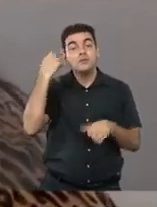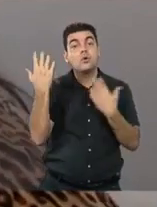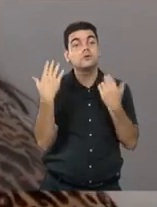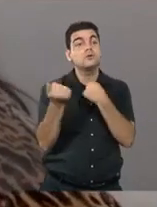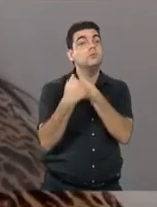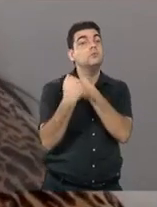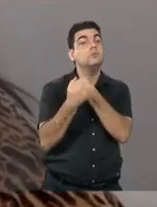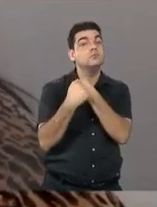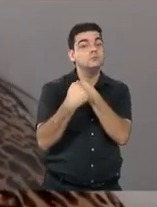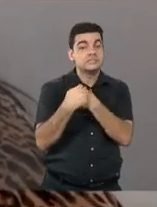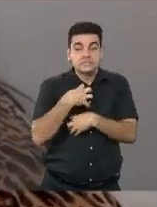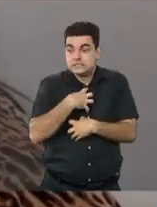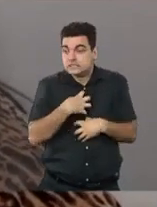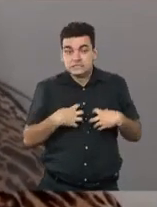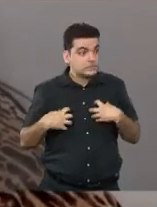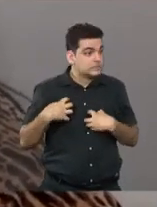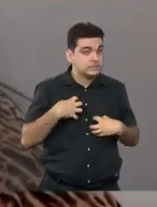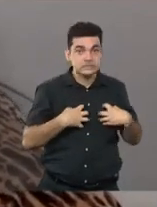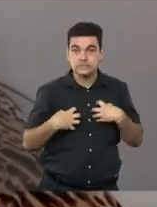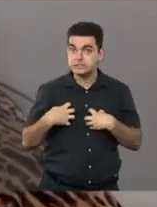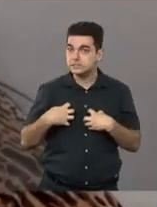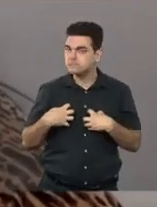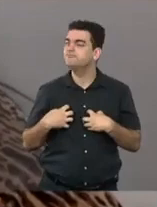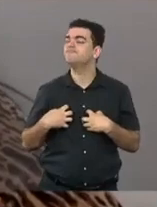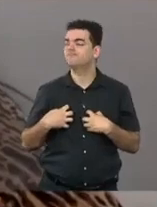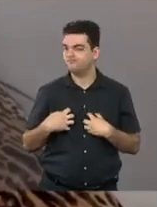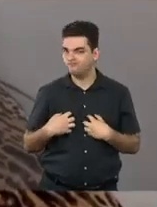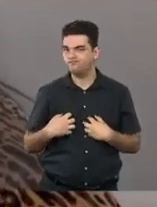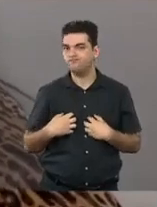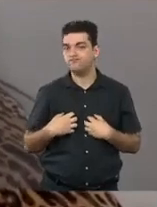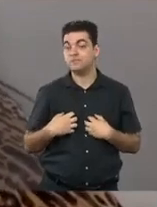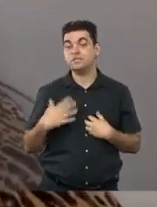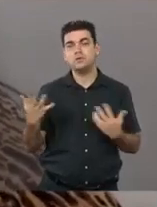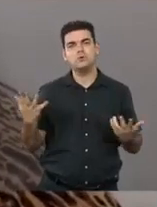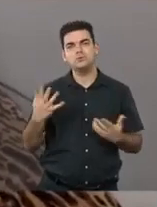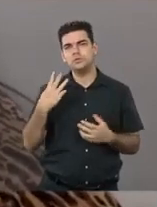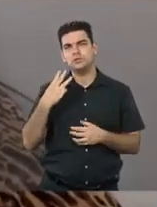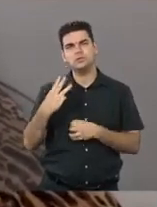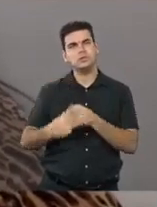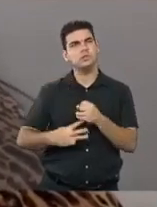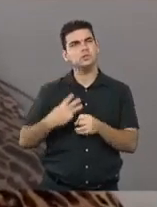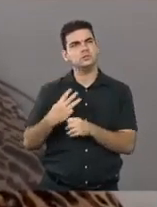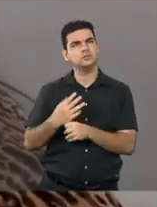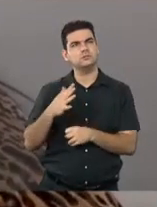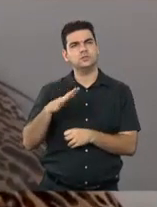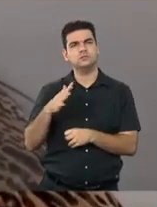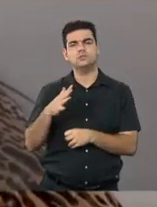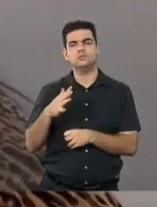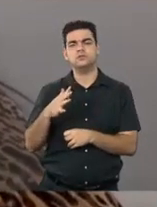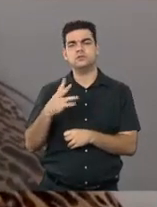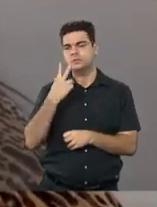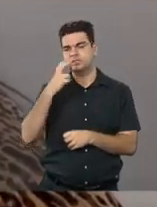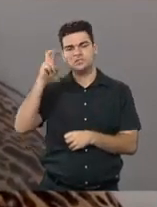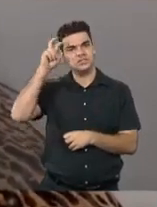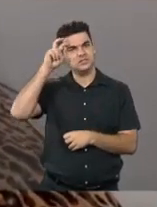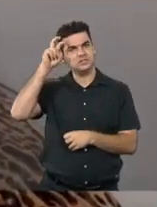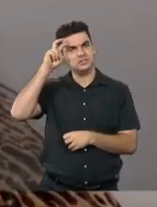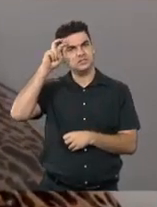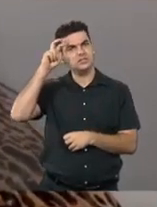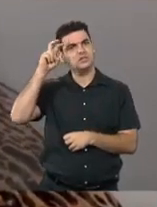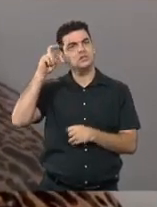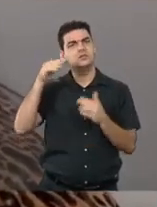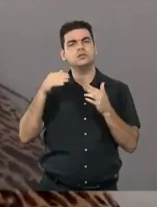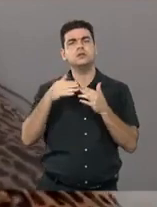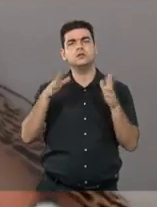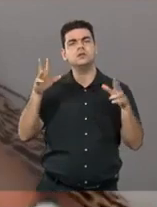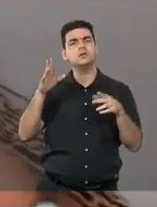você vive no osso. Então, há três anos atrás, eu tenho uma TV Luiz ao vivo, toda quinta-feira, o magazine tem, e